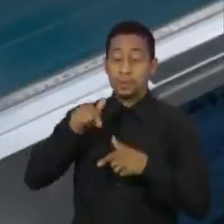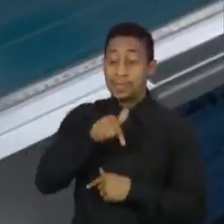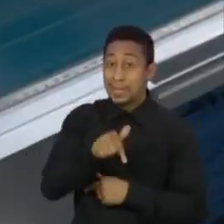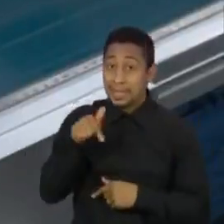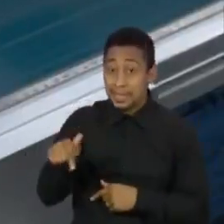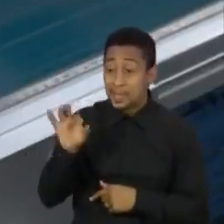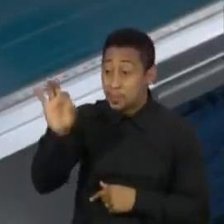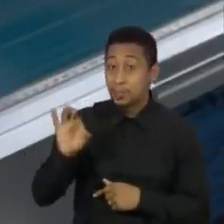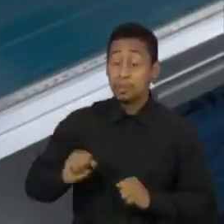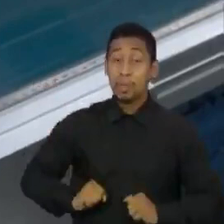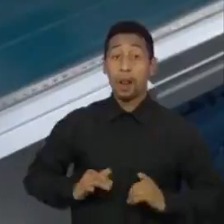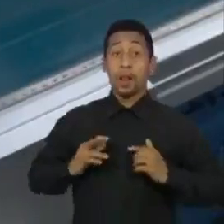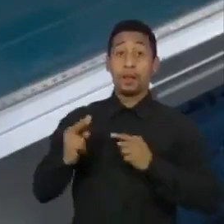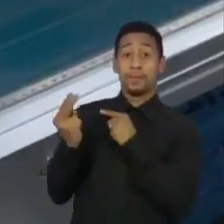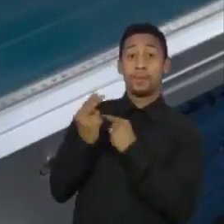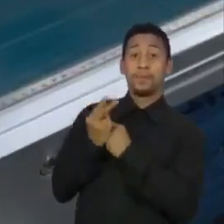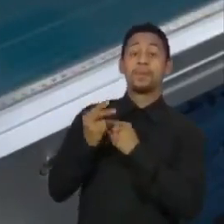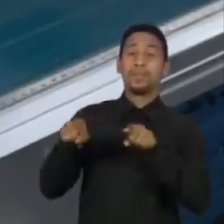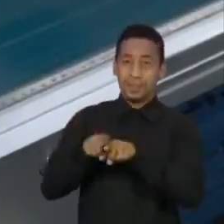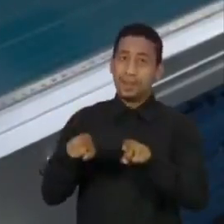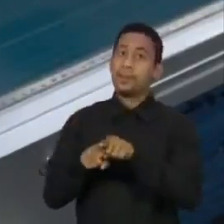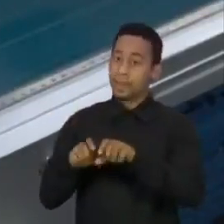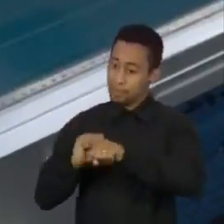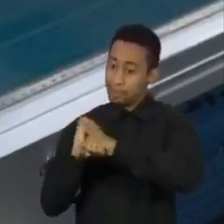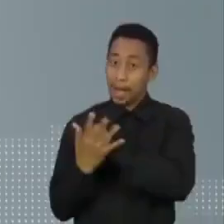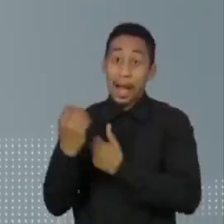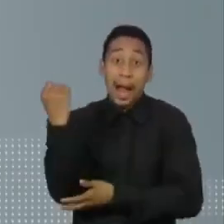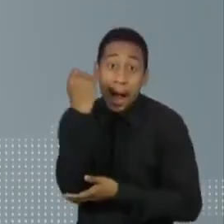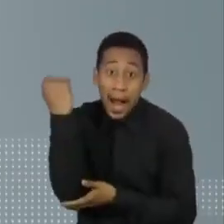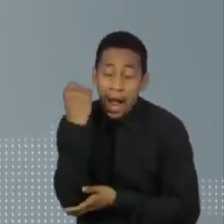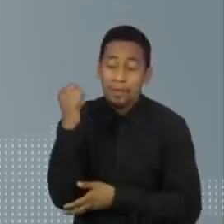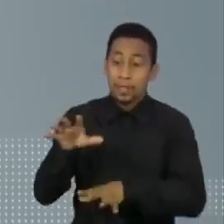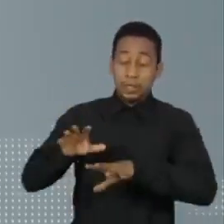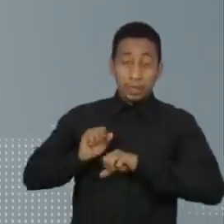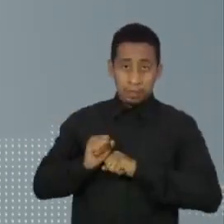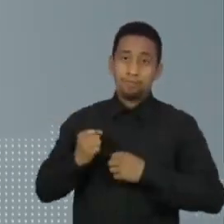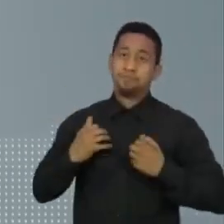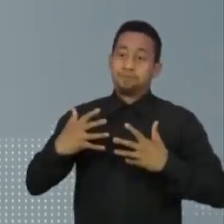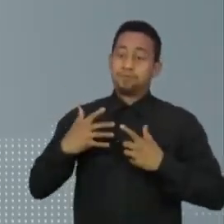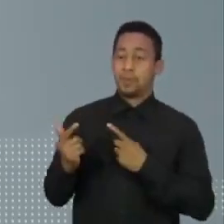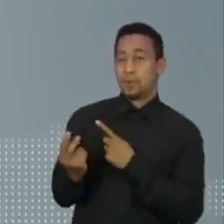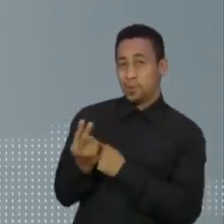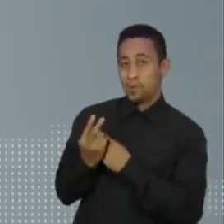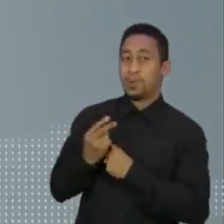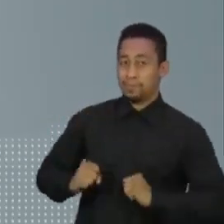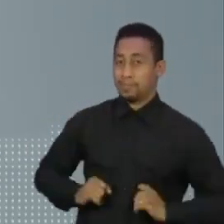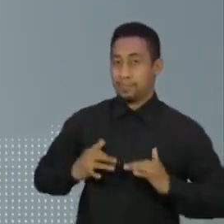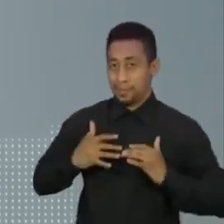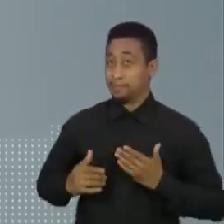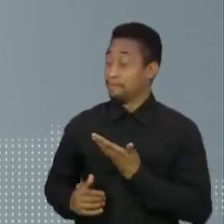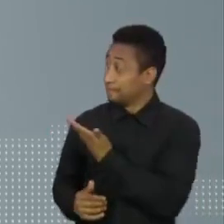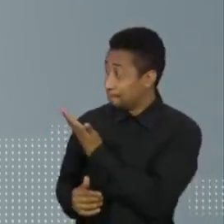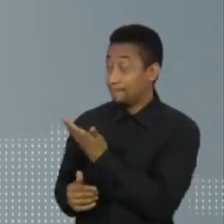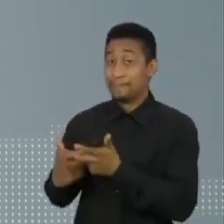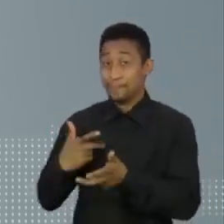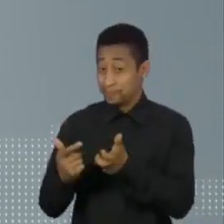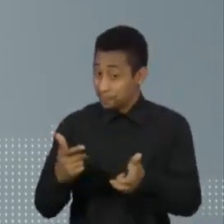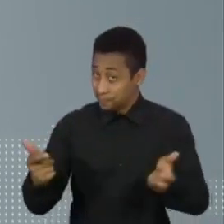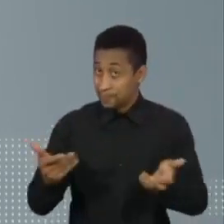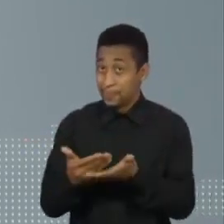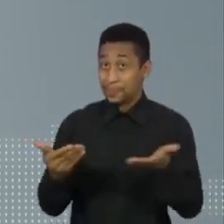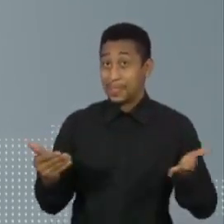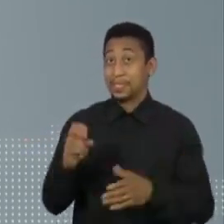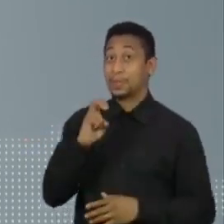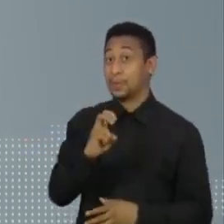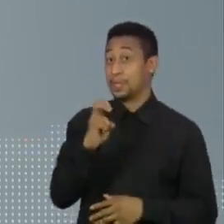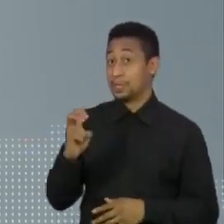100% contra a síndrome respiratória aguda grave. Os últimos números divulgados pelo Consórcio de Veículos de Imprensa mostram que